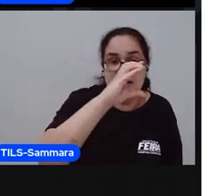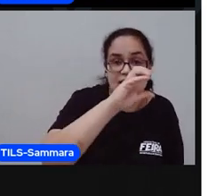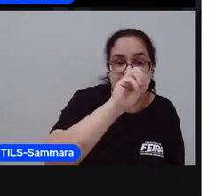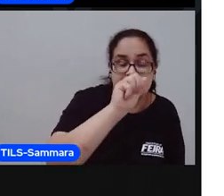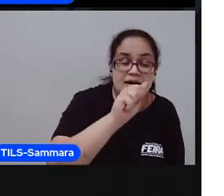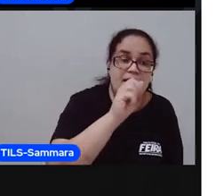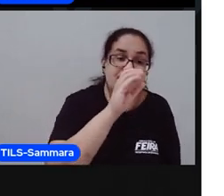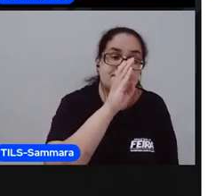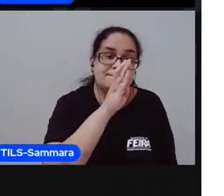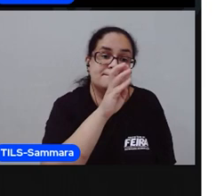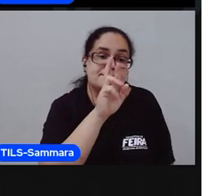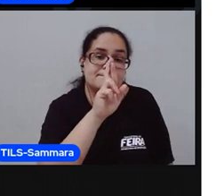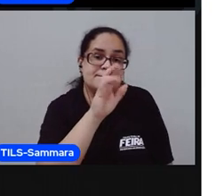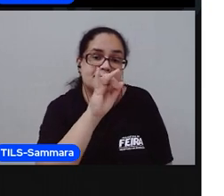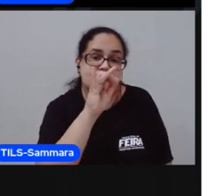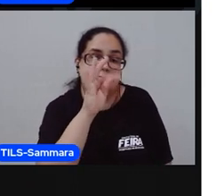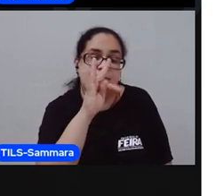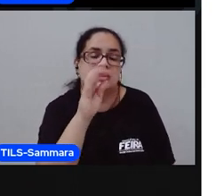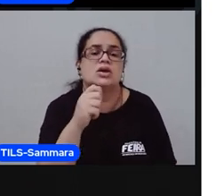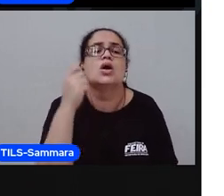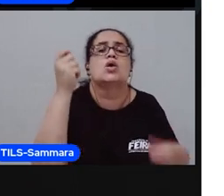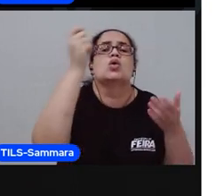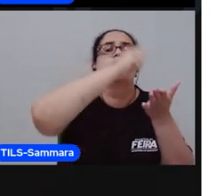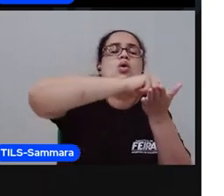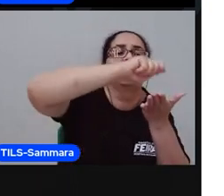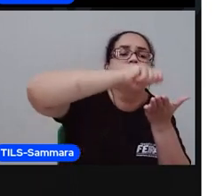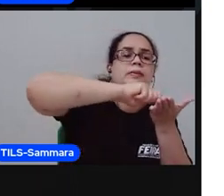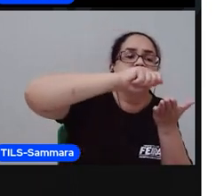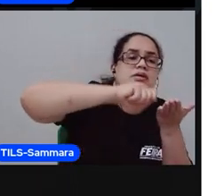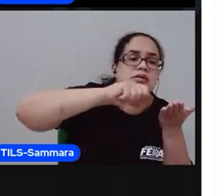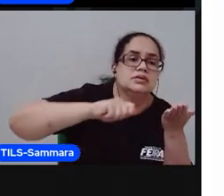Cabrita. Olha a escrita dessa palavra.